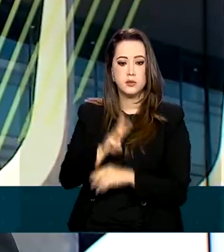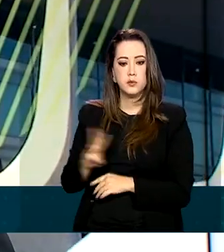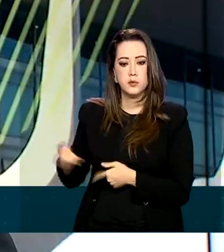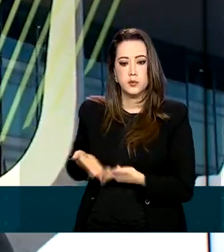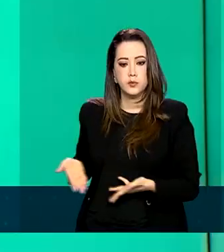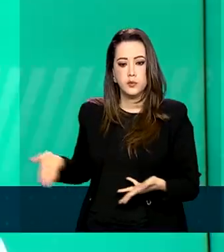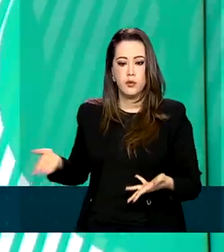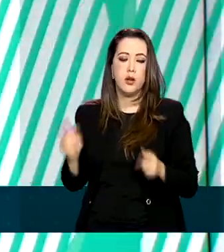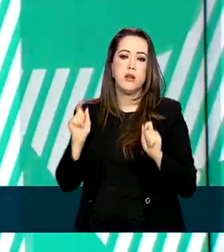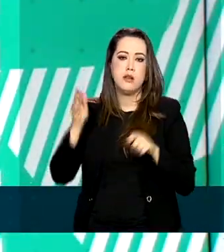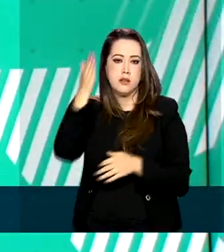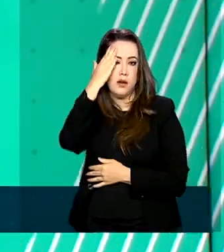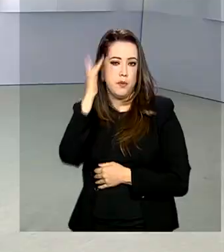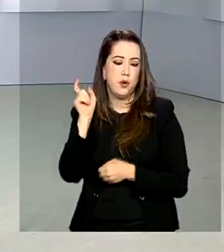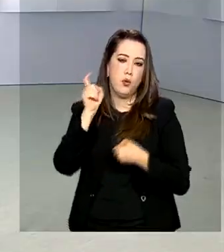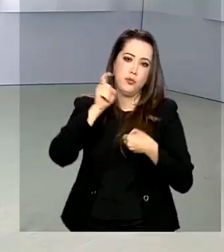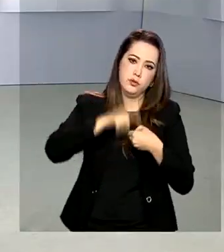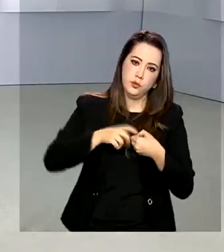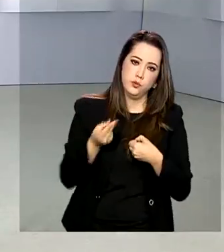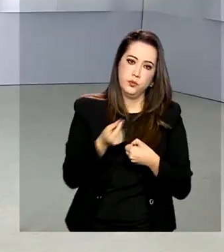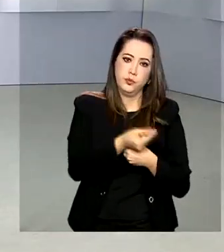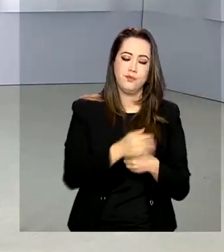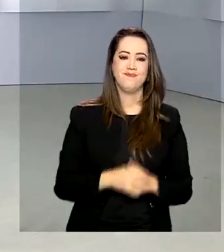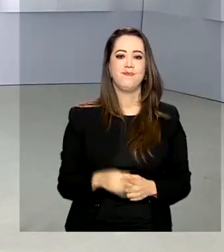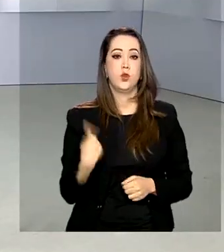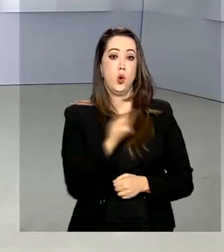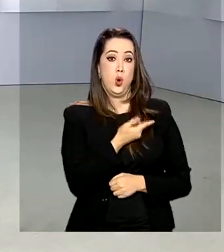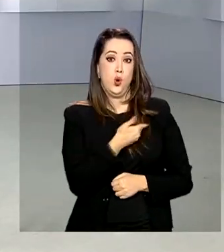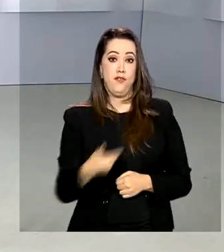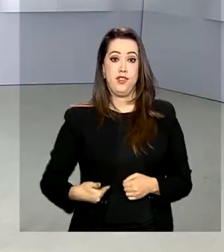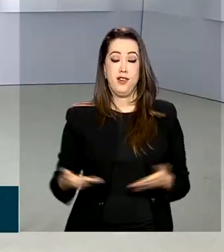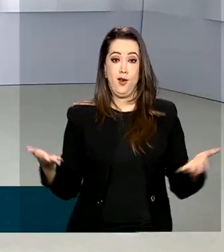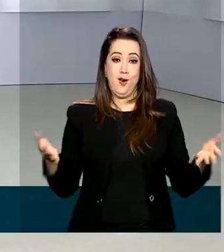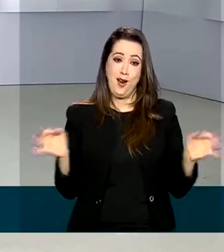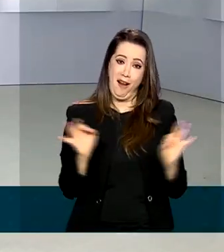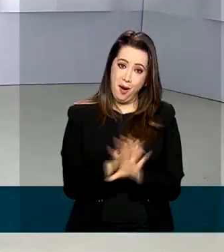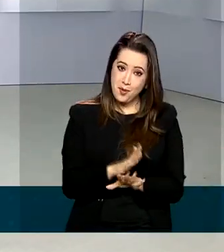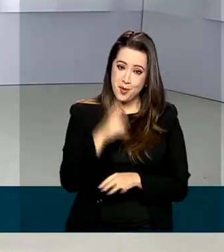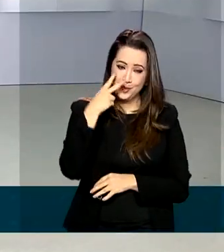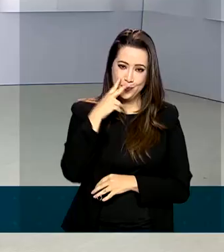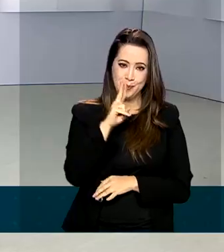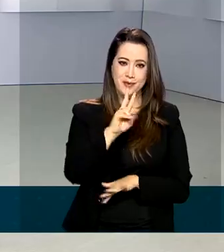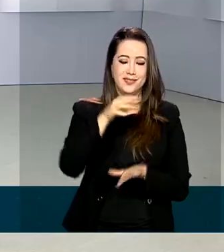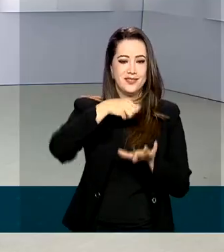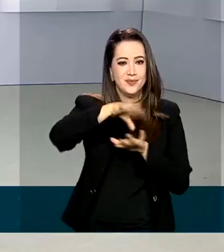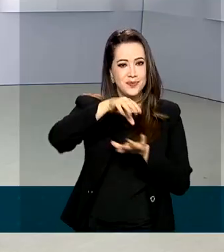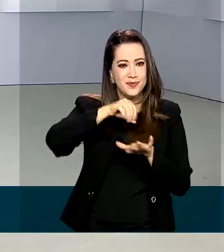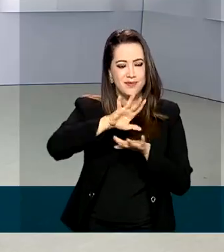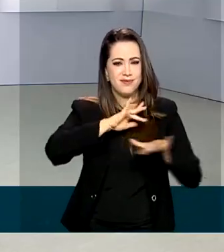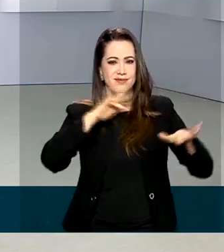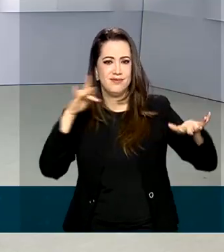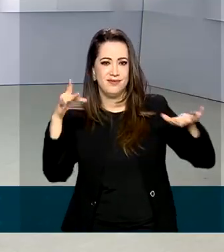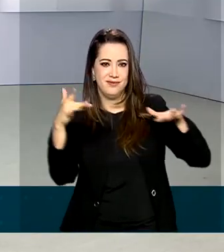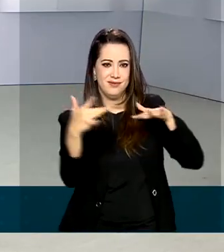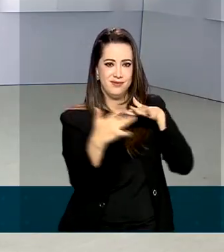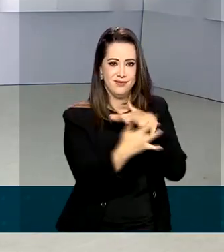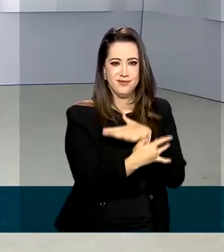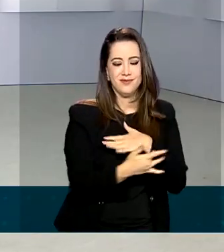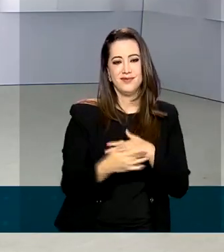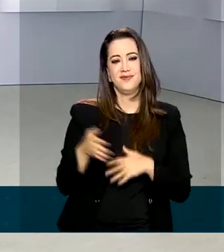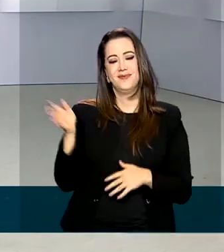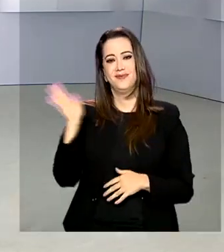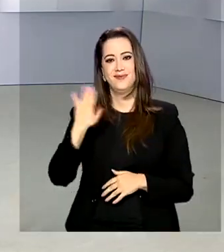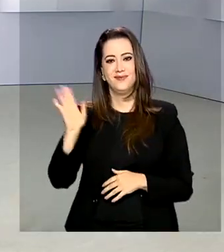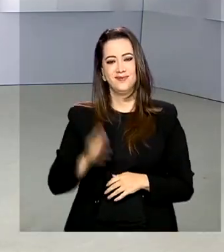e siga o passo a passo. O governo agora fica por aqui. Acompanhe as notícias do governo federal em nossas redes sociais.